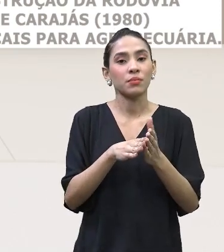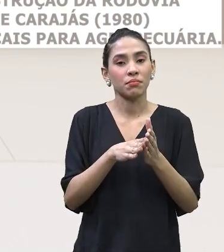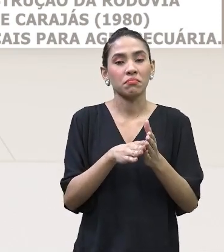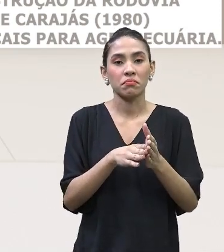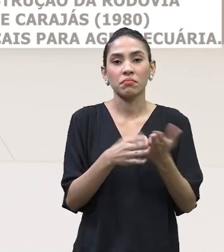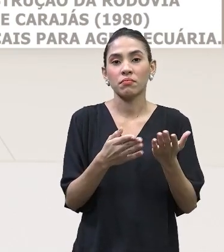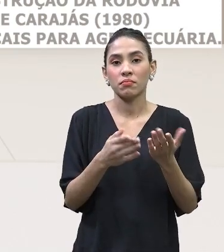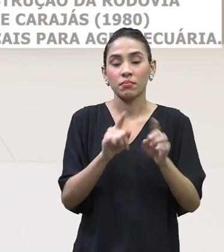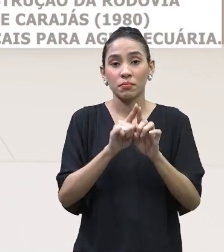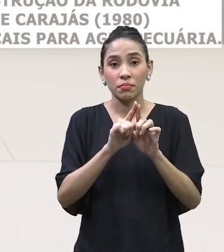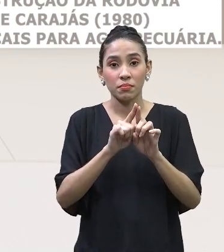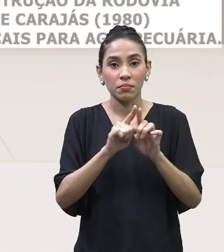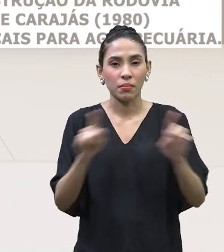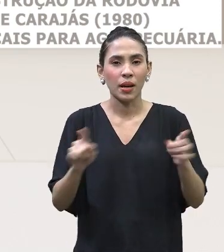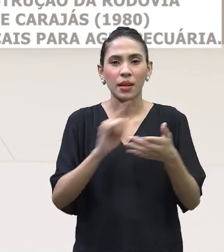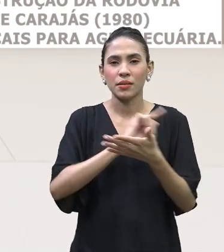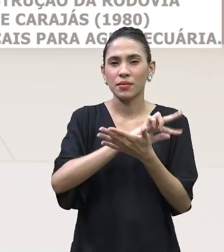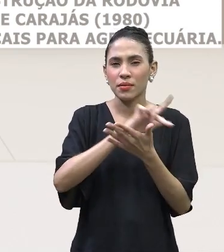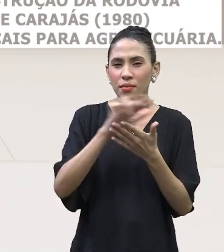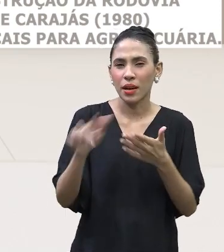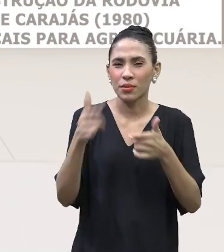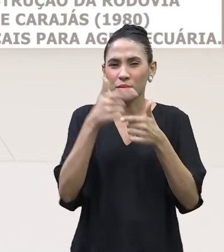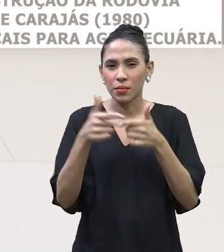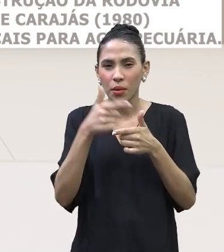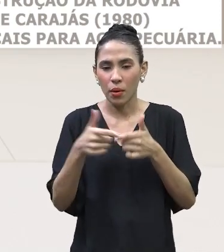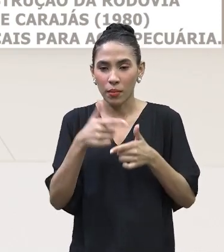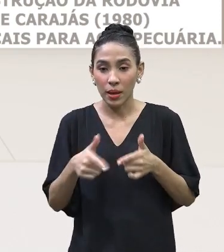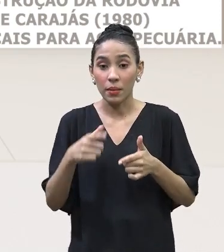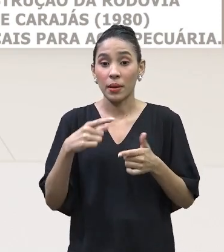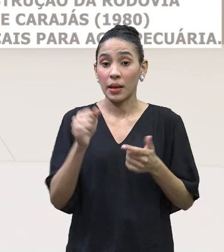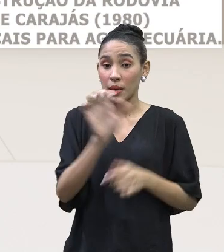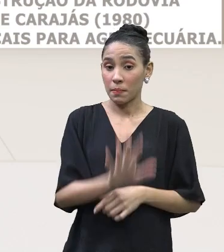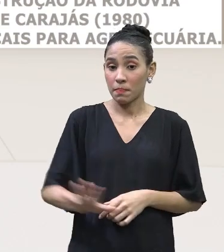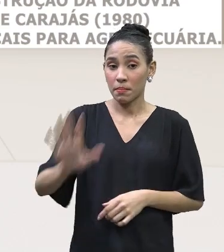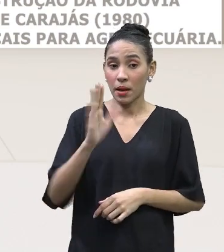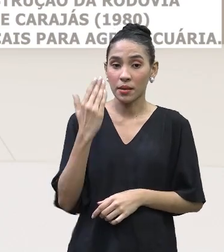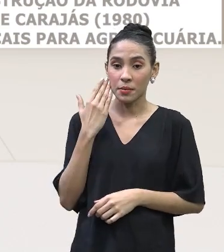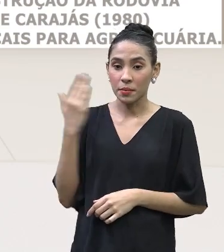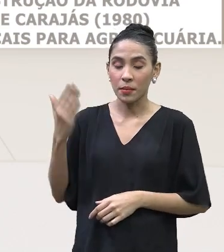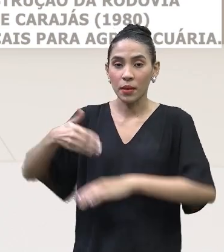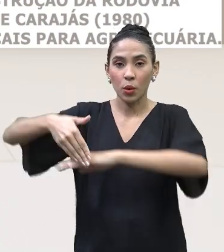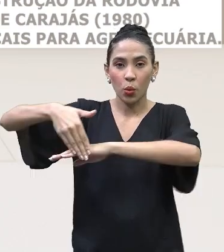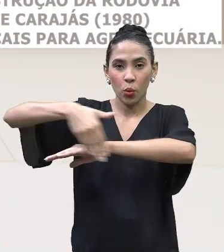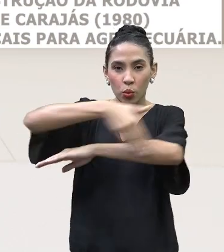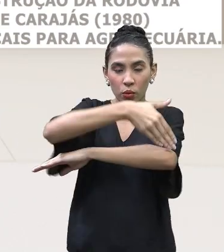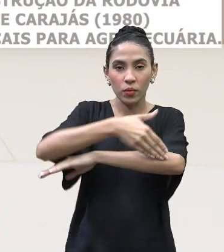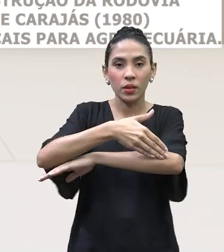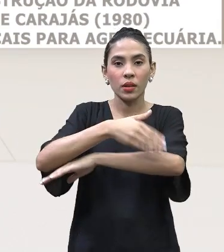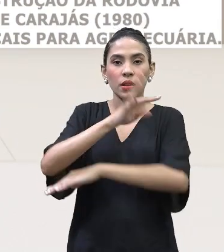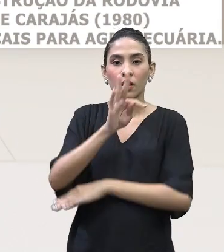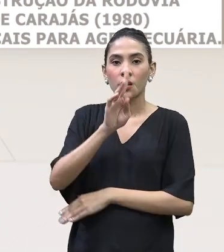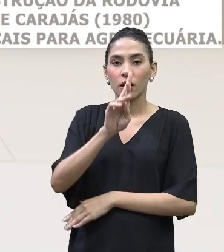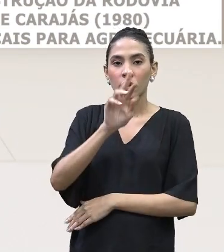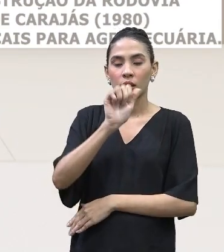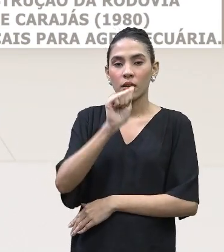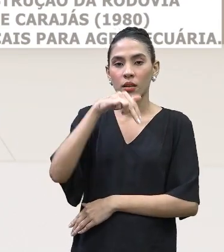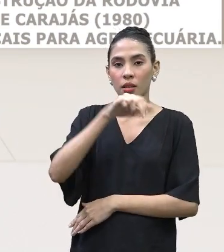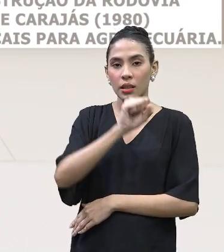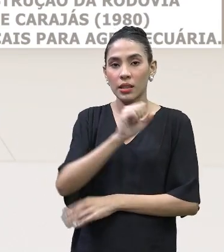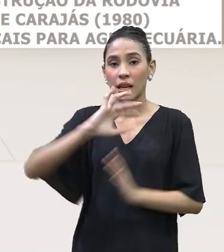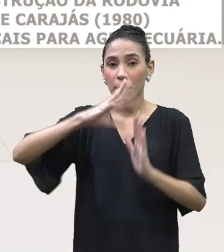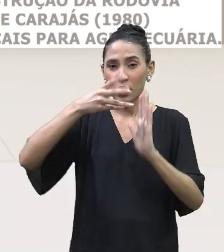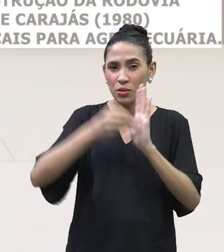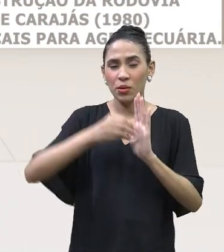certo por N motivos. Trouxe para vocês aqui uma imagem da rodovia transamazônica, que foi um grande